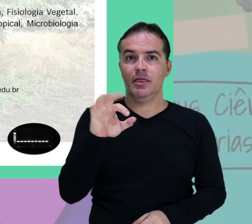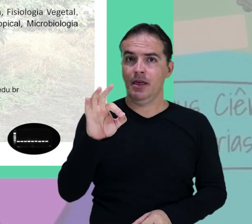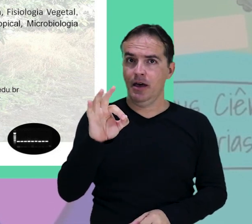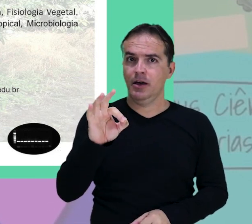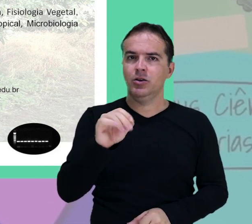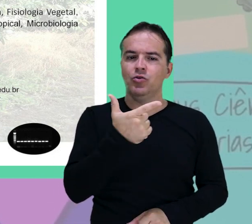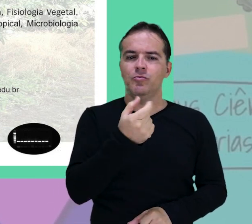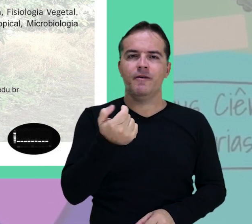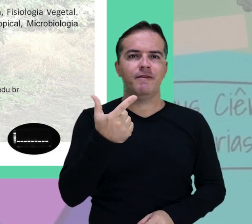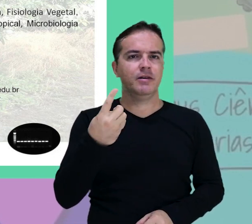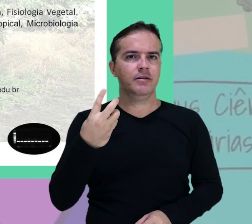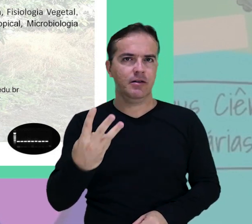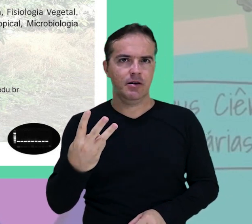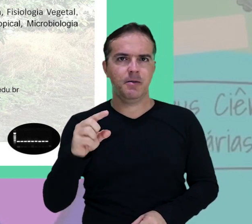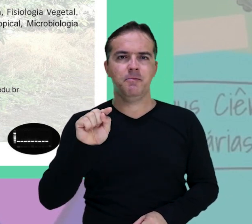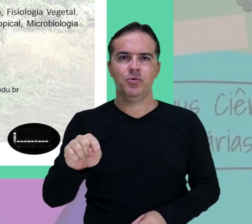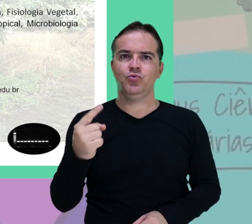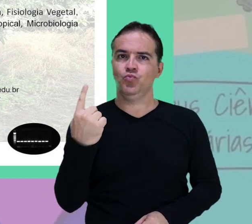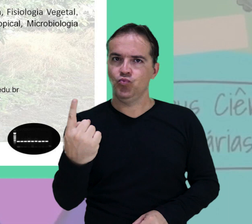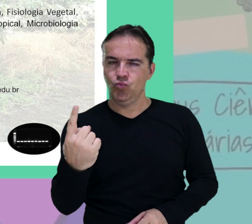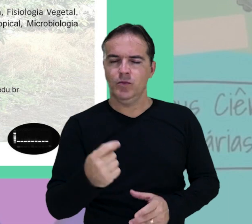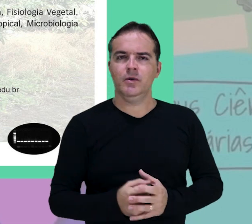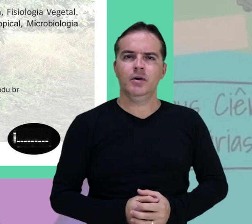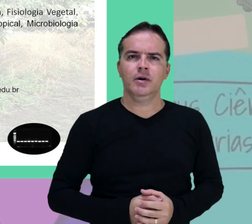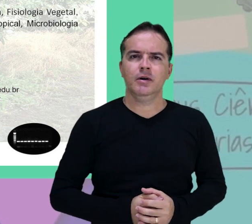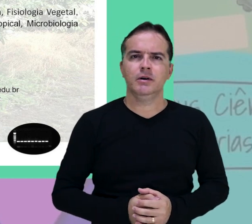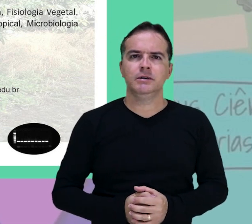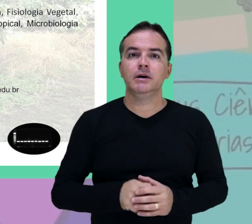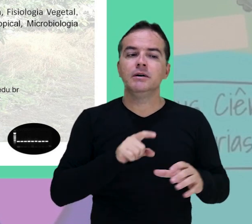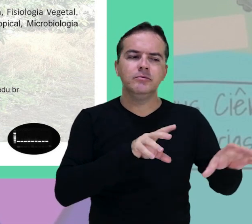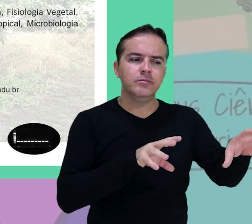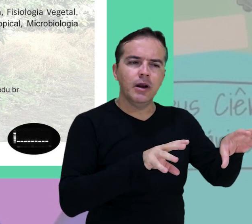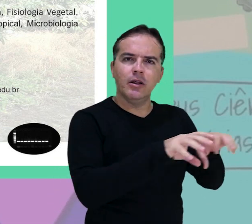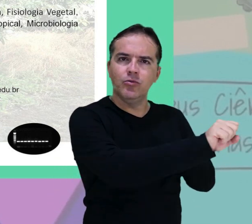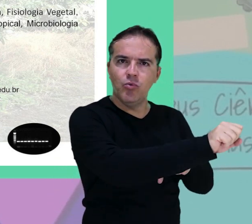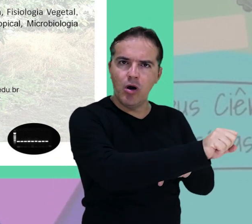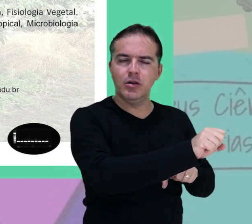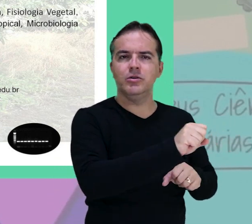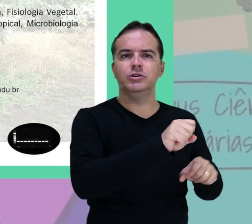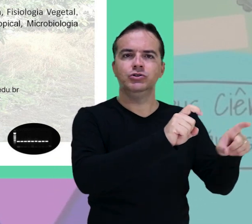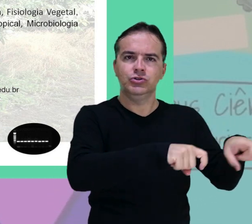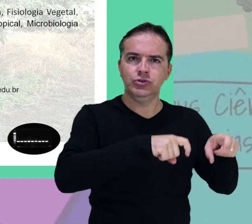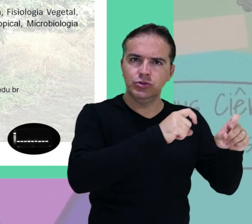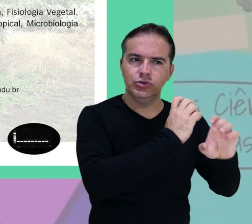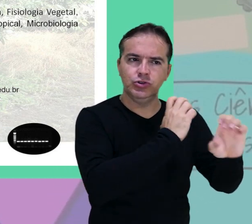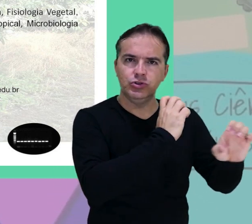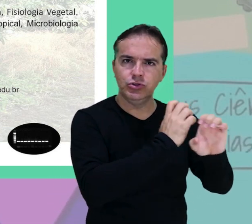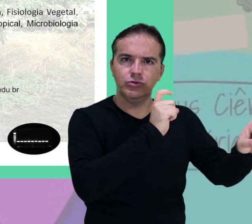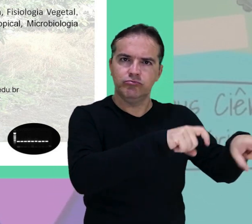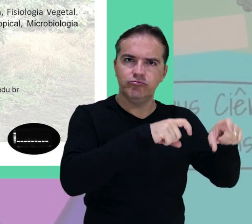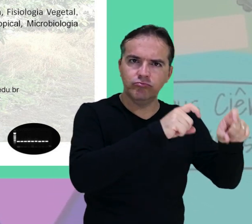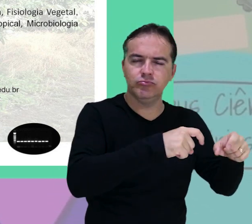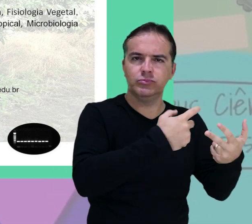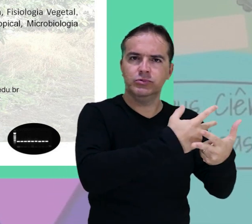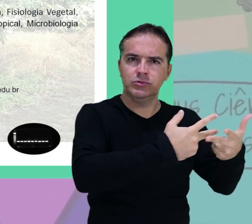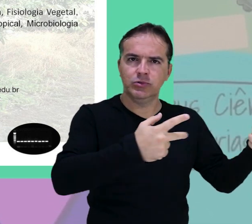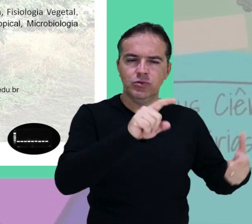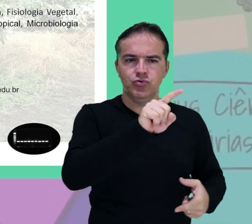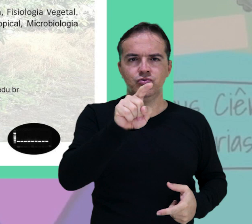.1 Podem se candidatar graduados em engenharia agronômica, agronomia,